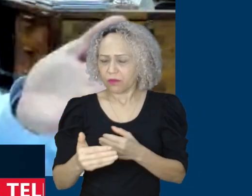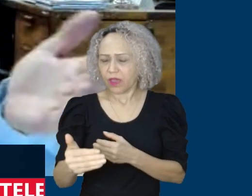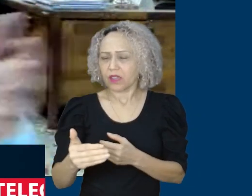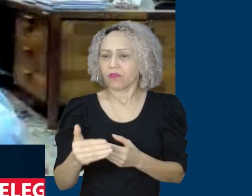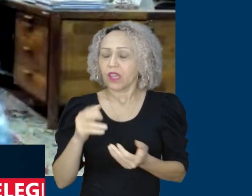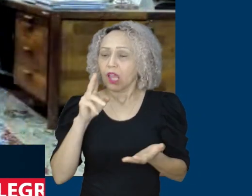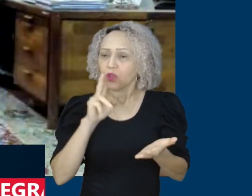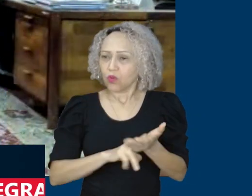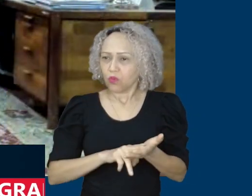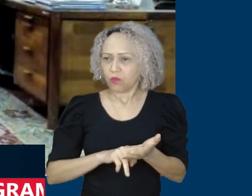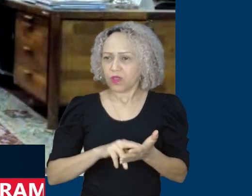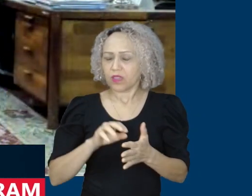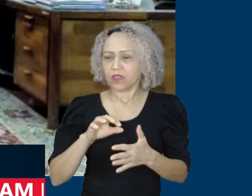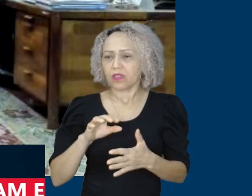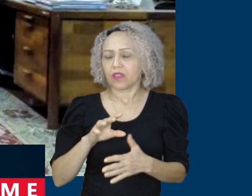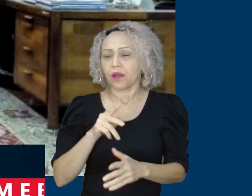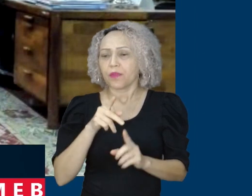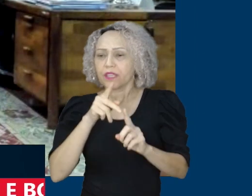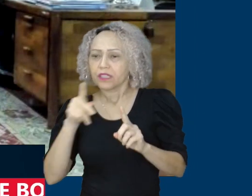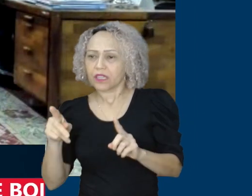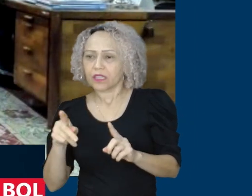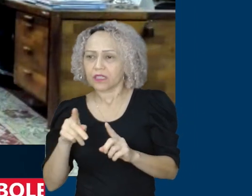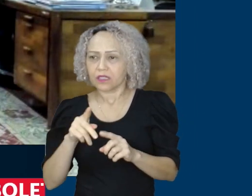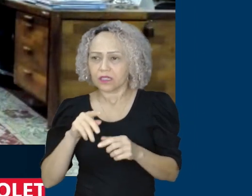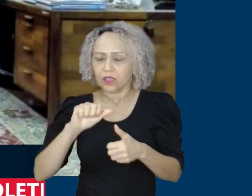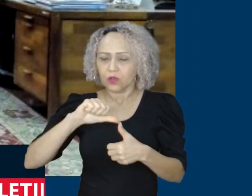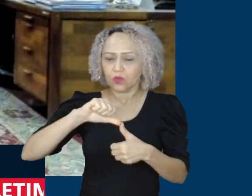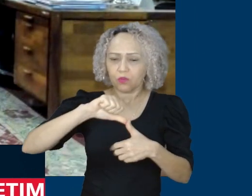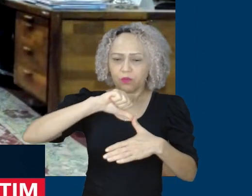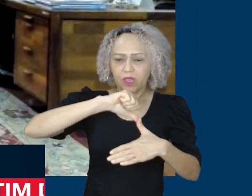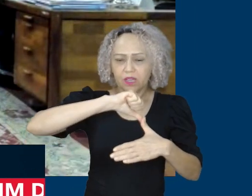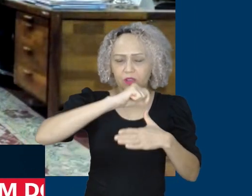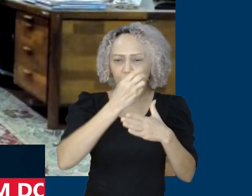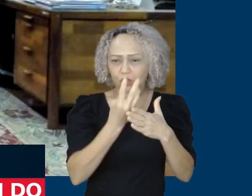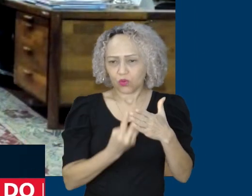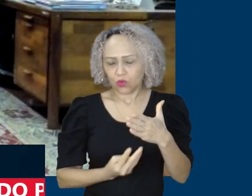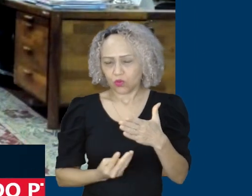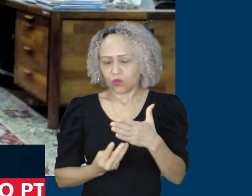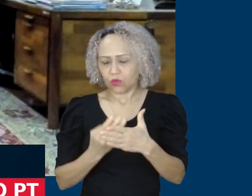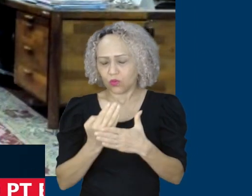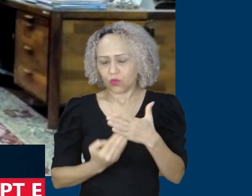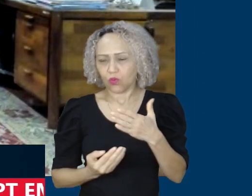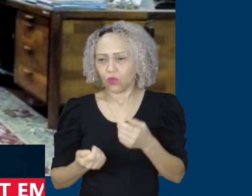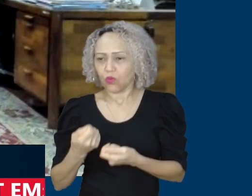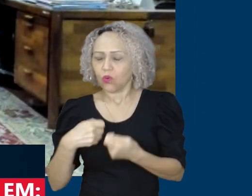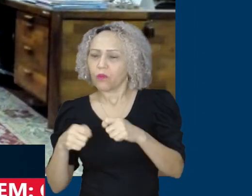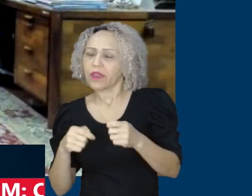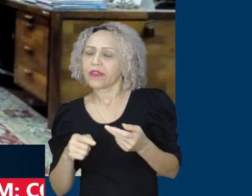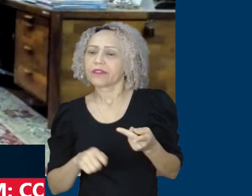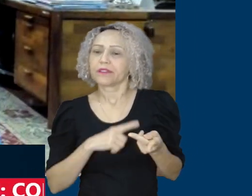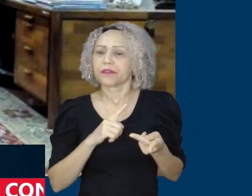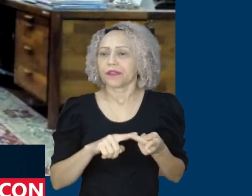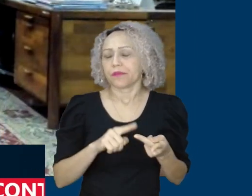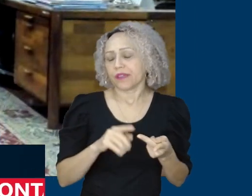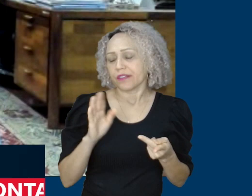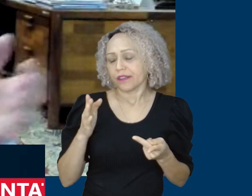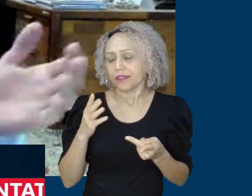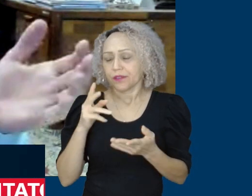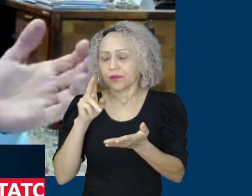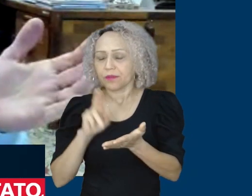G20 em janeiro do ano que vem, assumirá a presidência dos BRICS em 2025. Ou seja, nós estamos